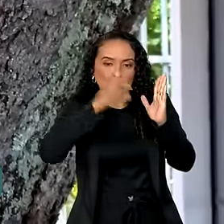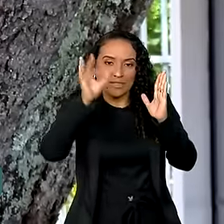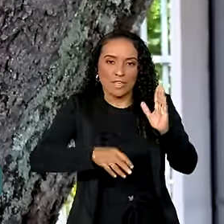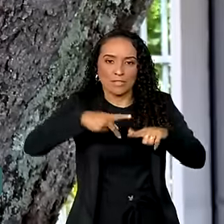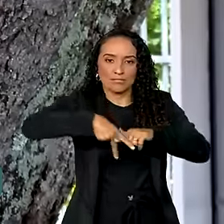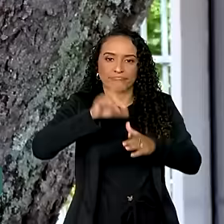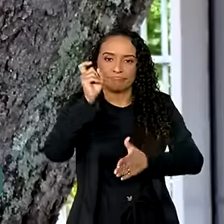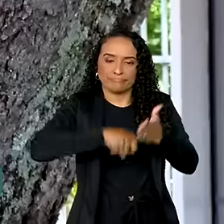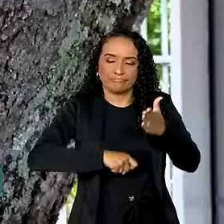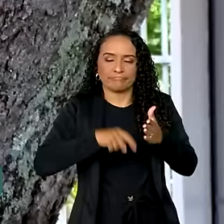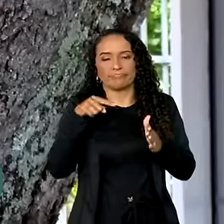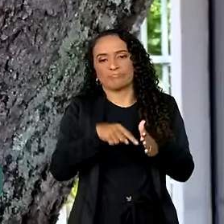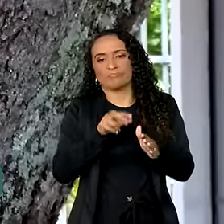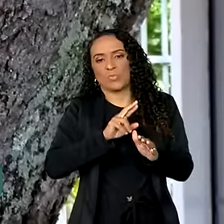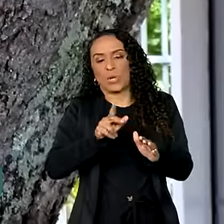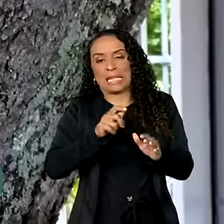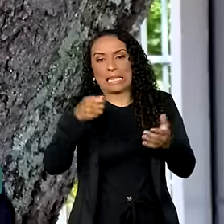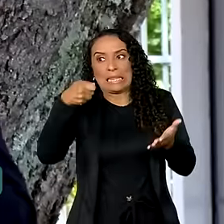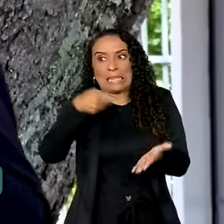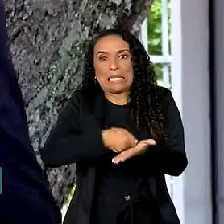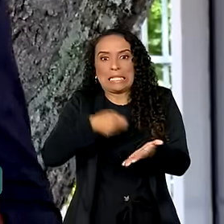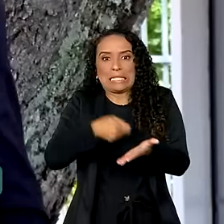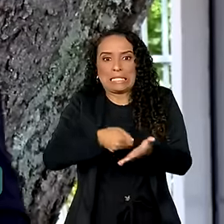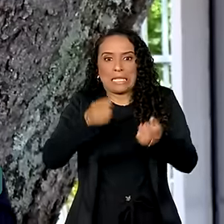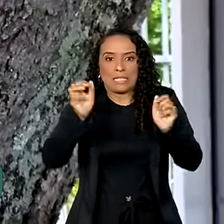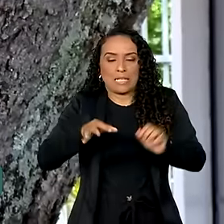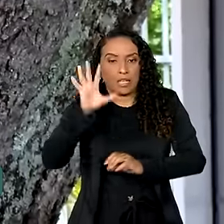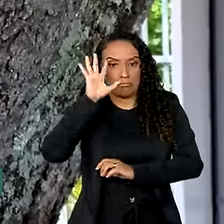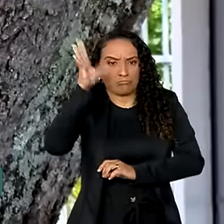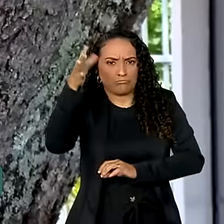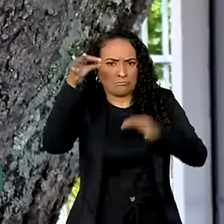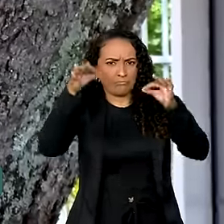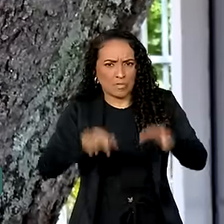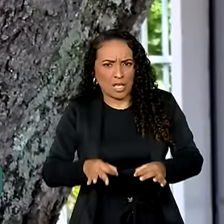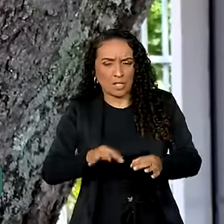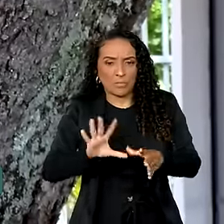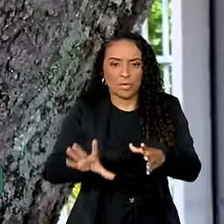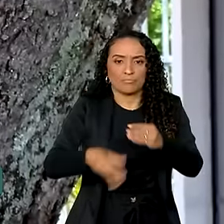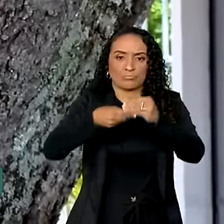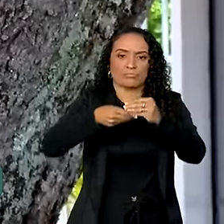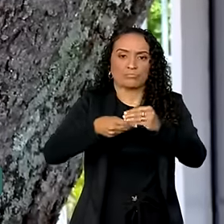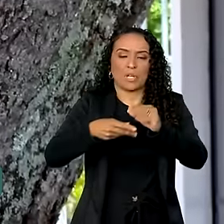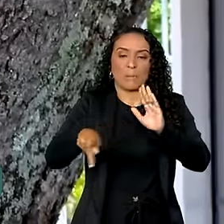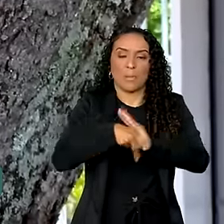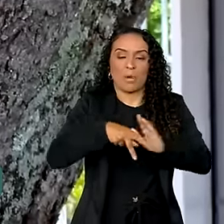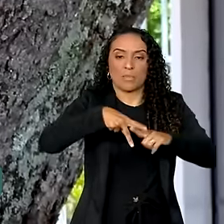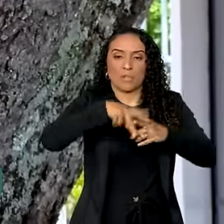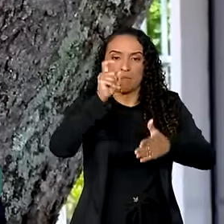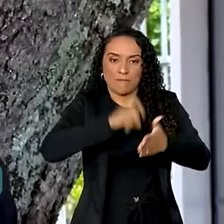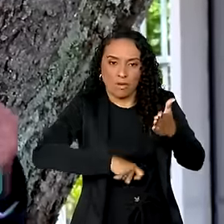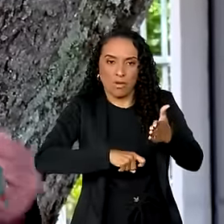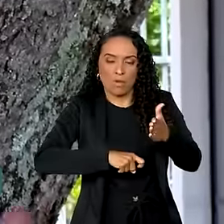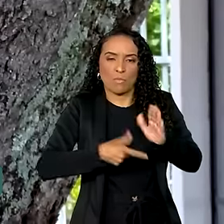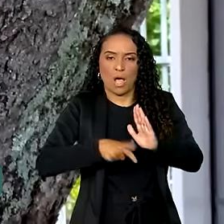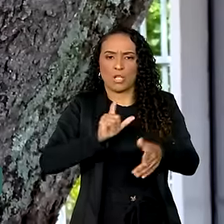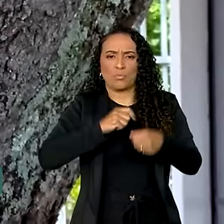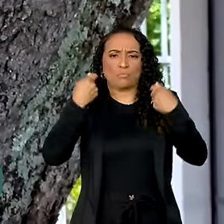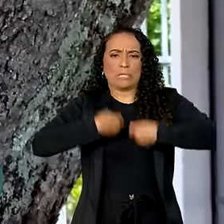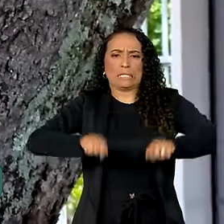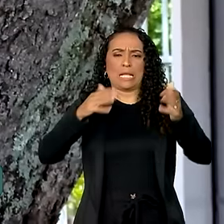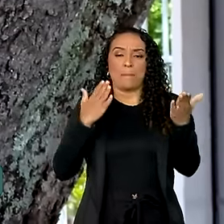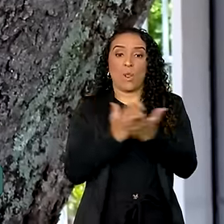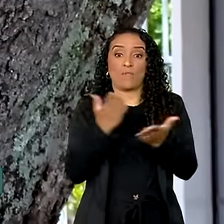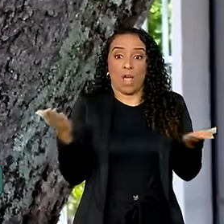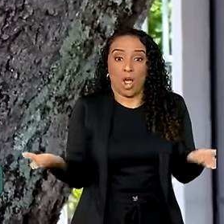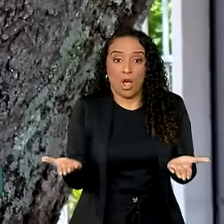Embora isso não seja necessário nem decisivo para a implementação da reforma tributária, a gente não precisa aprovar esse